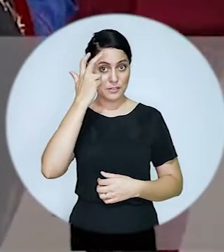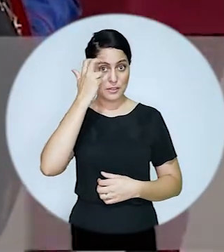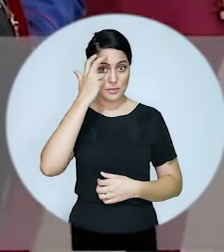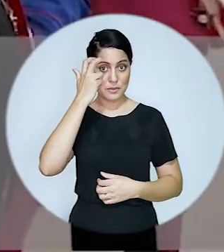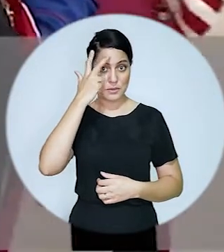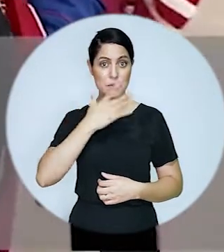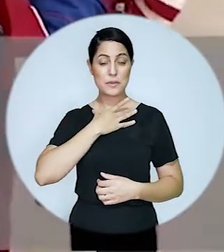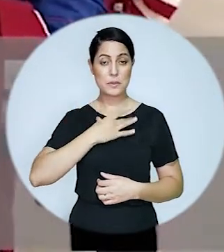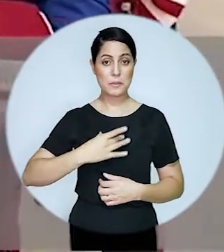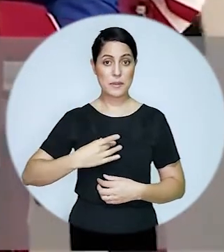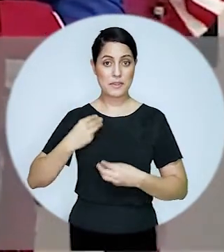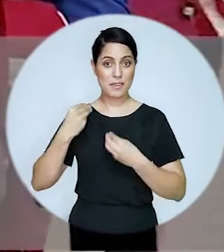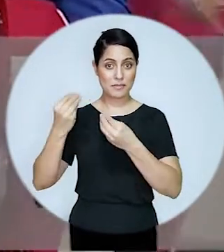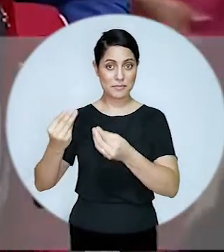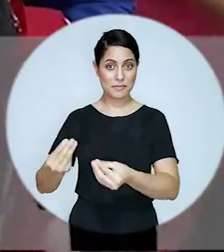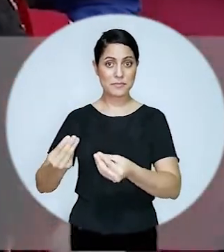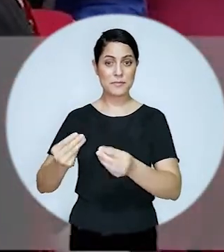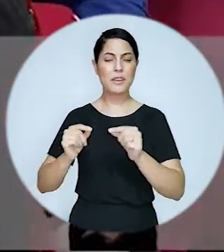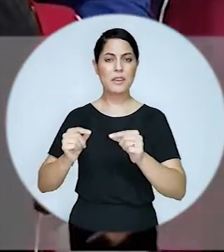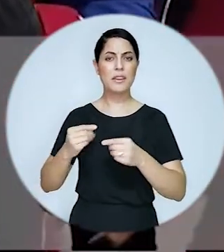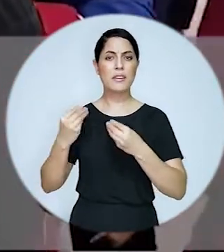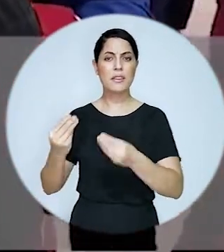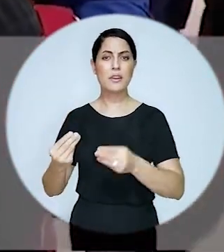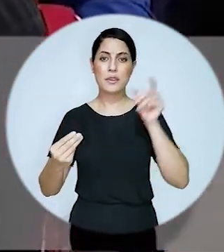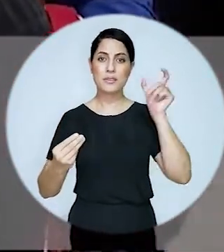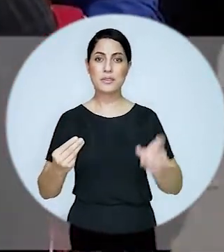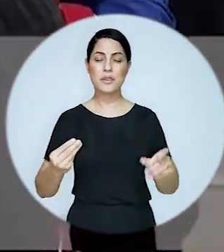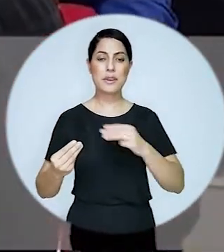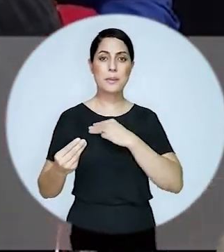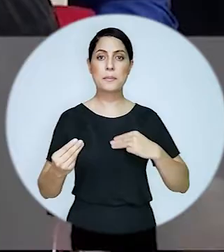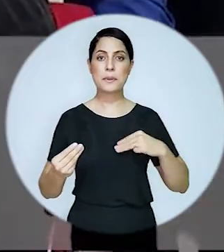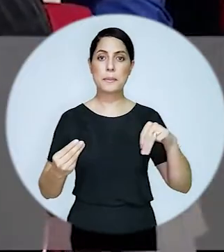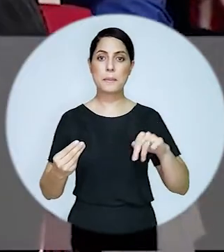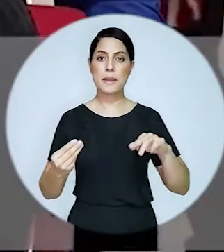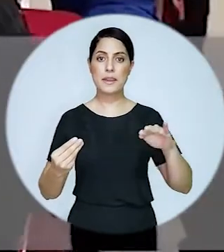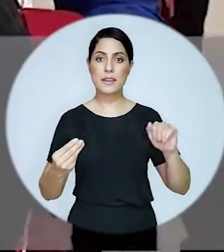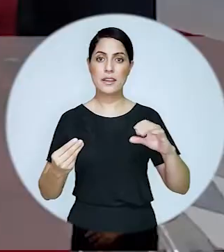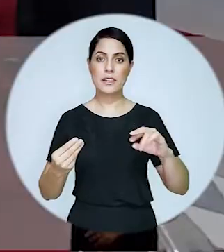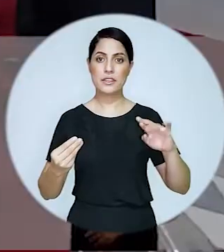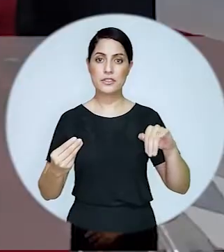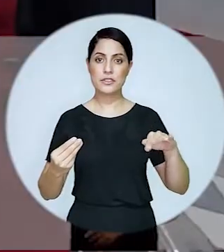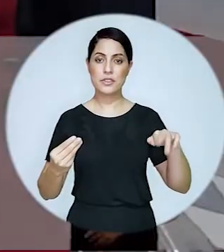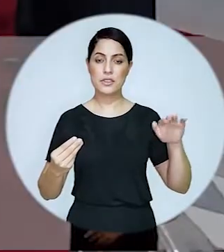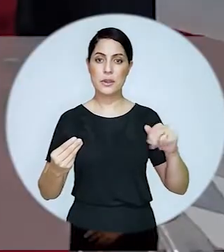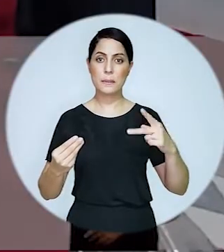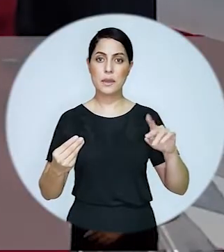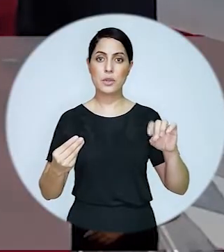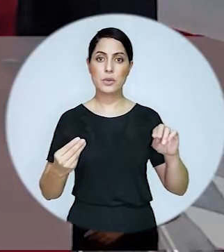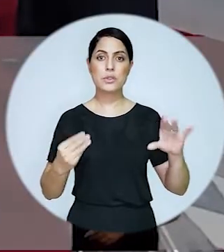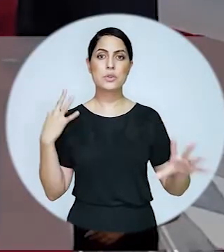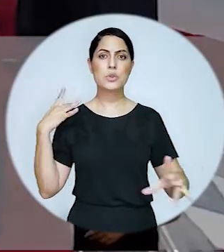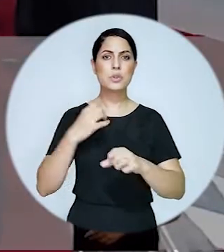medalha das mãos da presidente do Tribunal Superior do Trabalho, ministra Maria Cristina Peduzzi. No total, 38